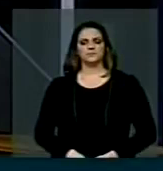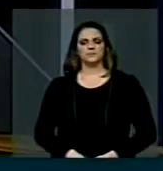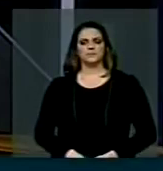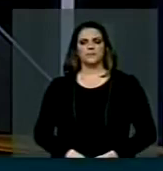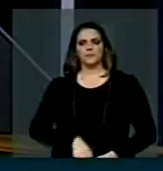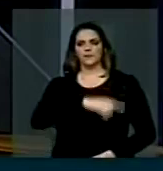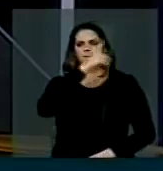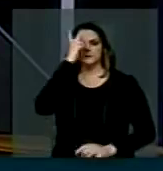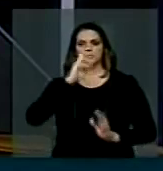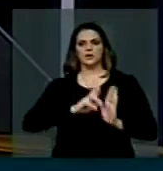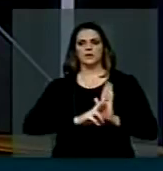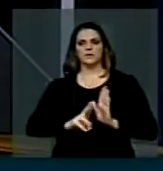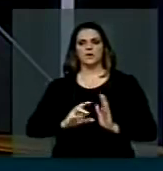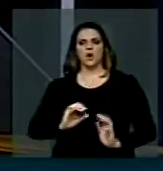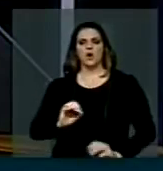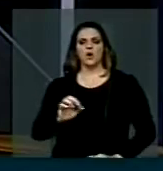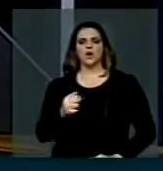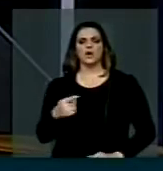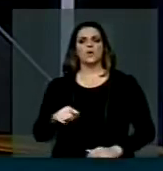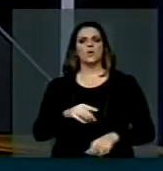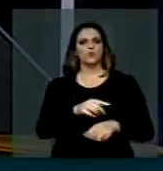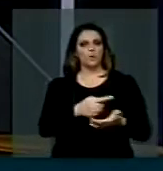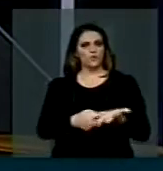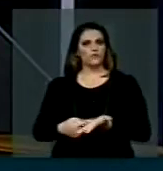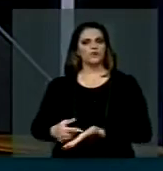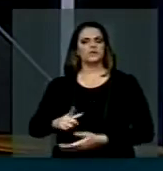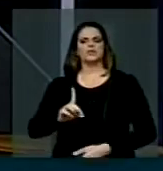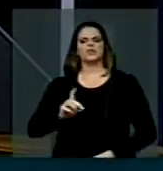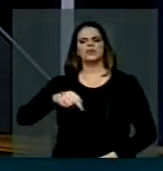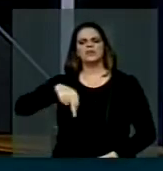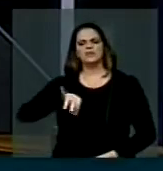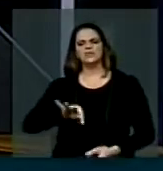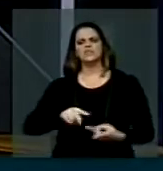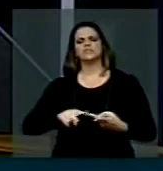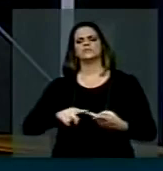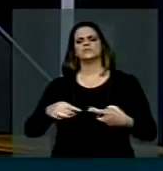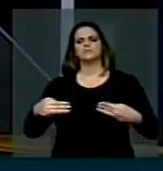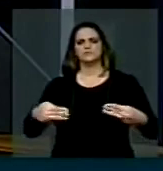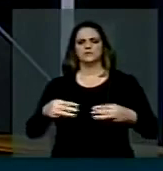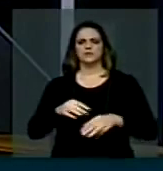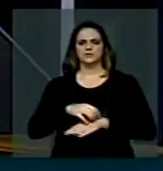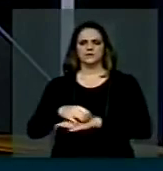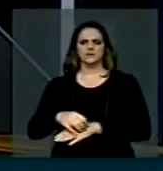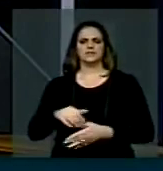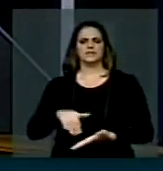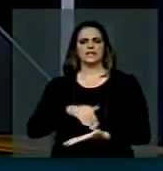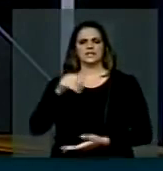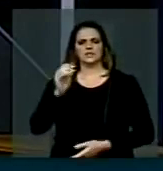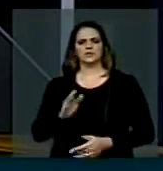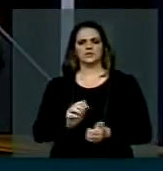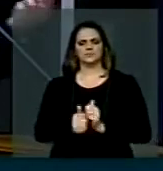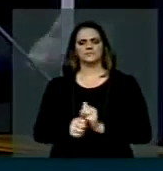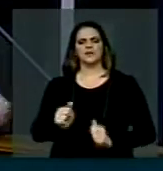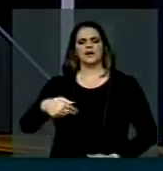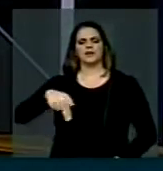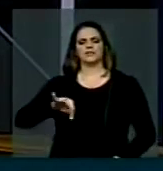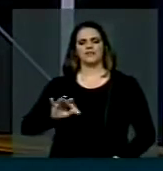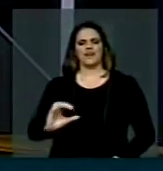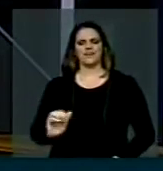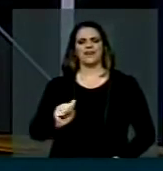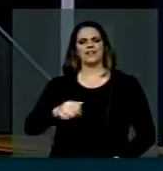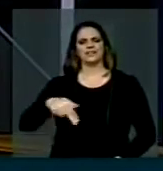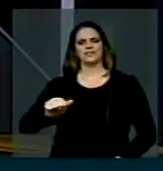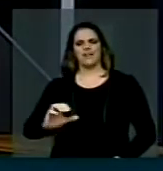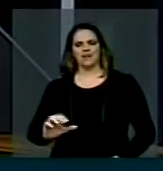os representantes dos órgãos aí que estão sendo convidados, DENIT, Ministério dos Transportes, Secretaria Nacional dos Portos, ANTAC, ANAC,